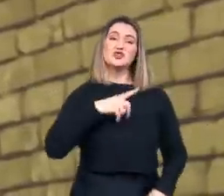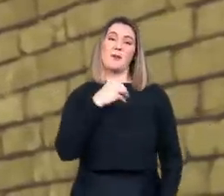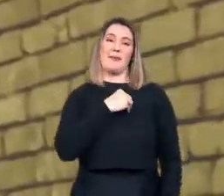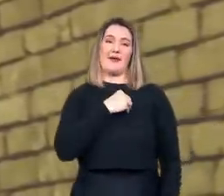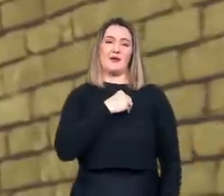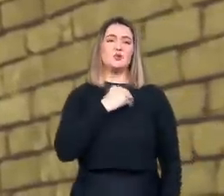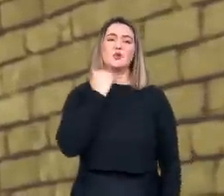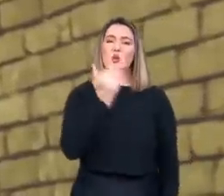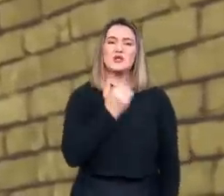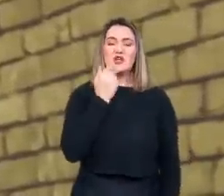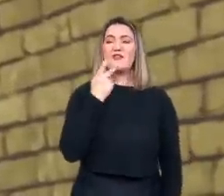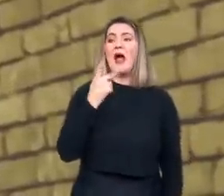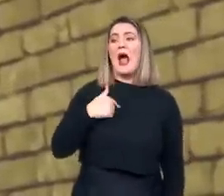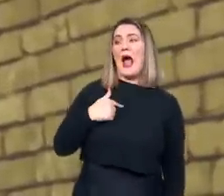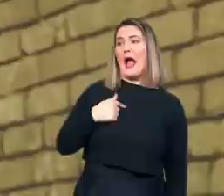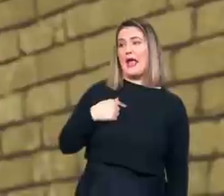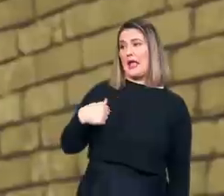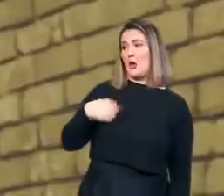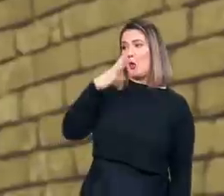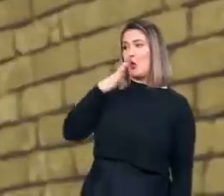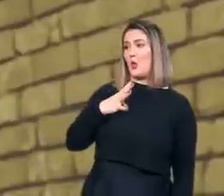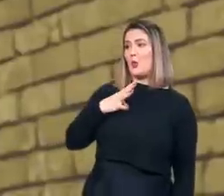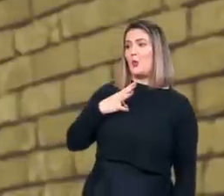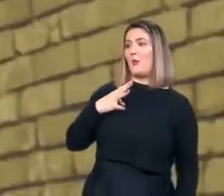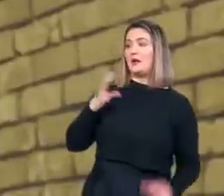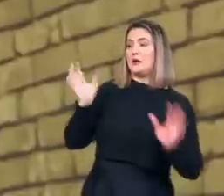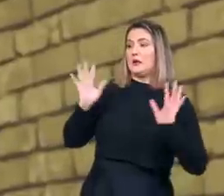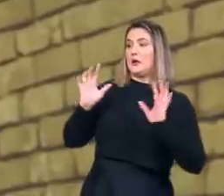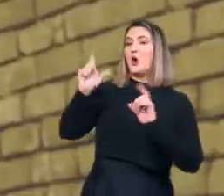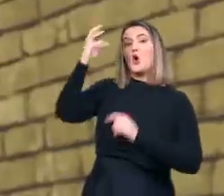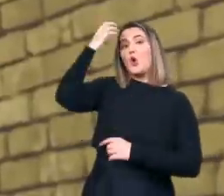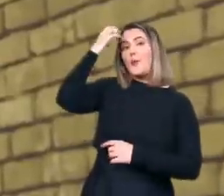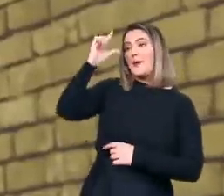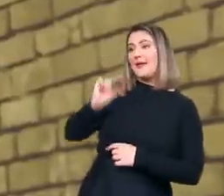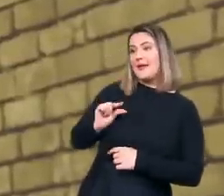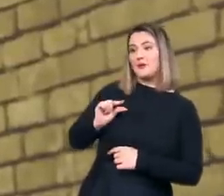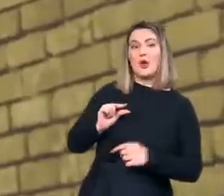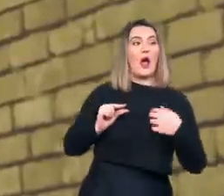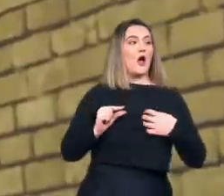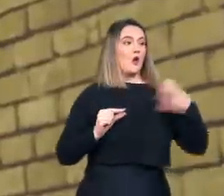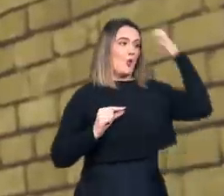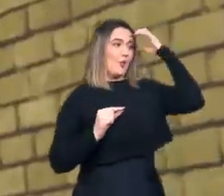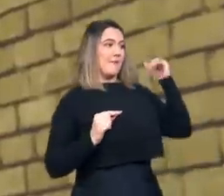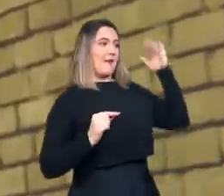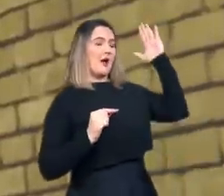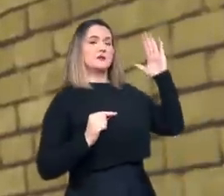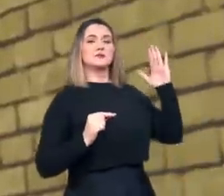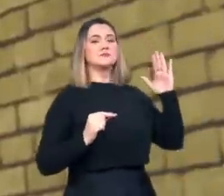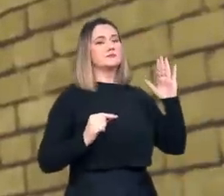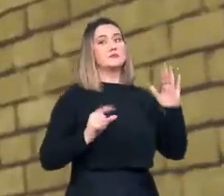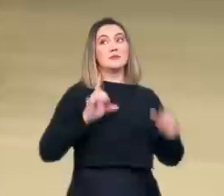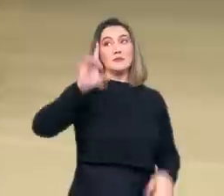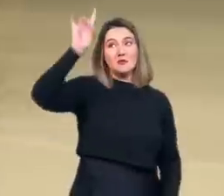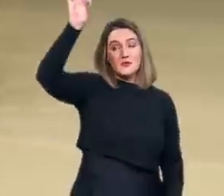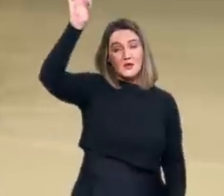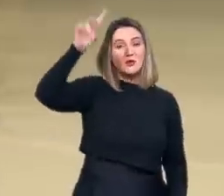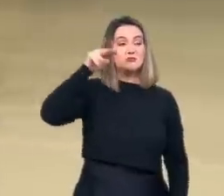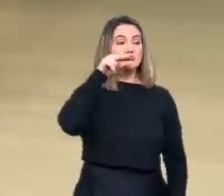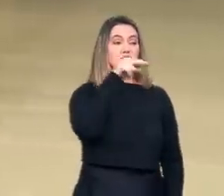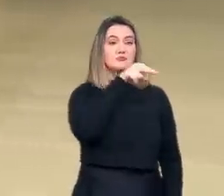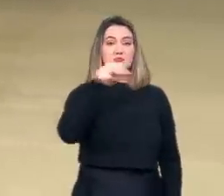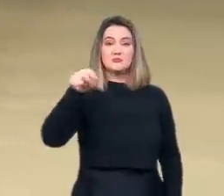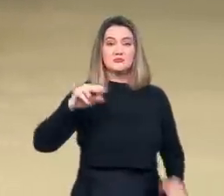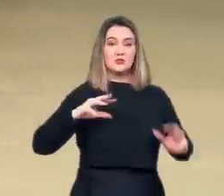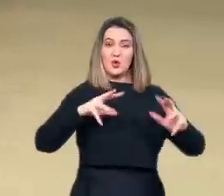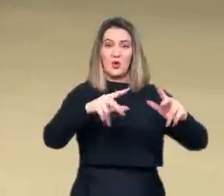um apontando o erro do outro. Cada um dará contas do seu pecado perante o Tribunal de Deus. Nesse ponto,